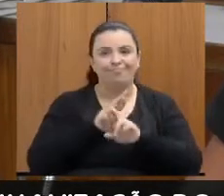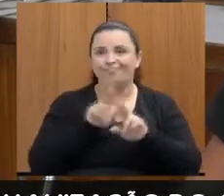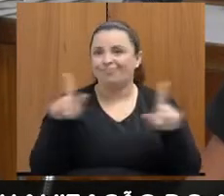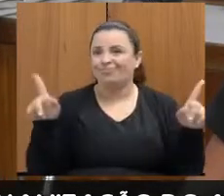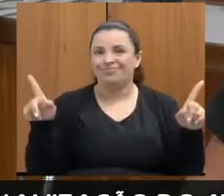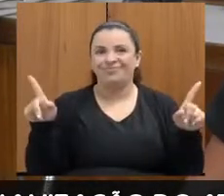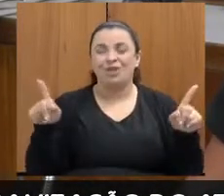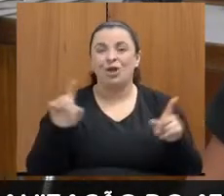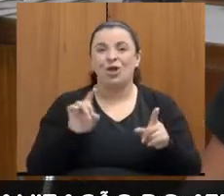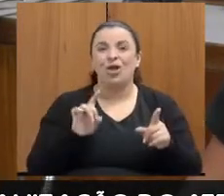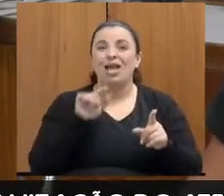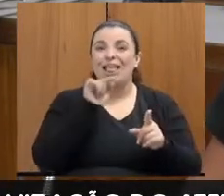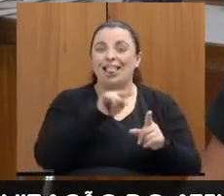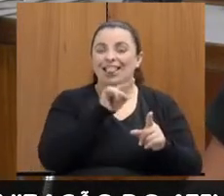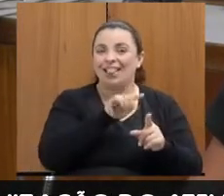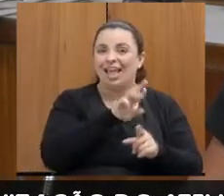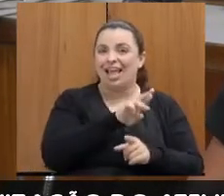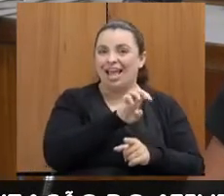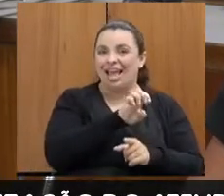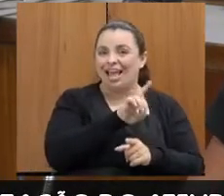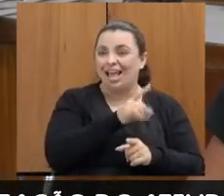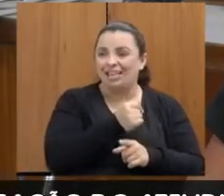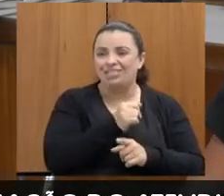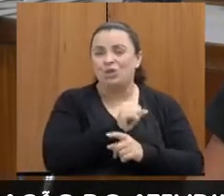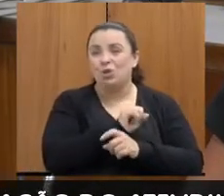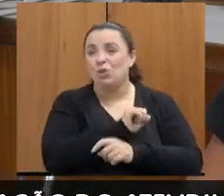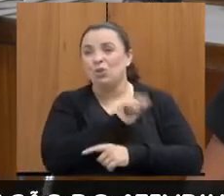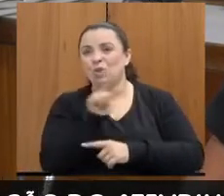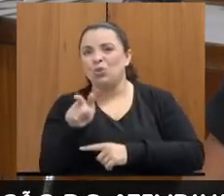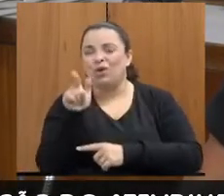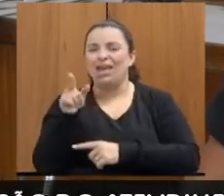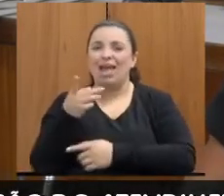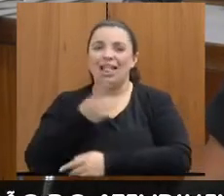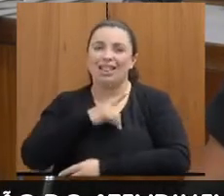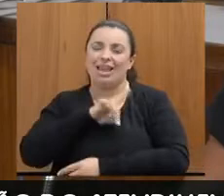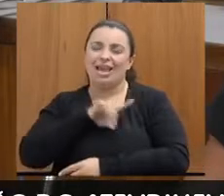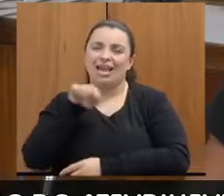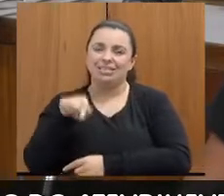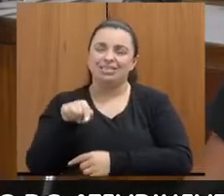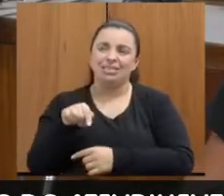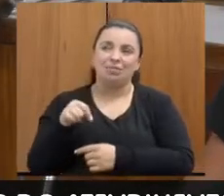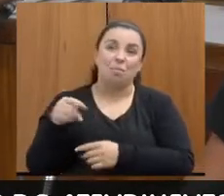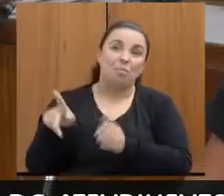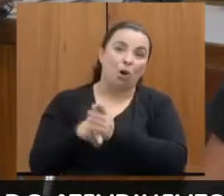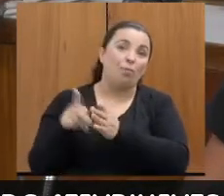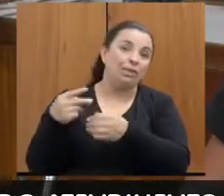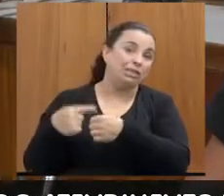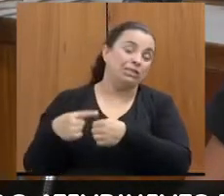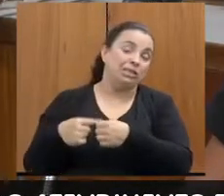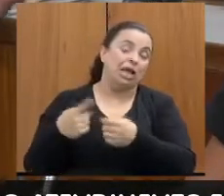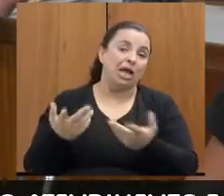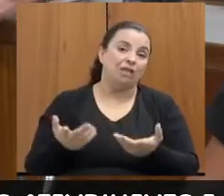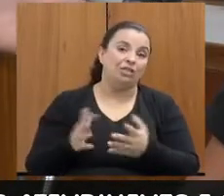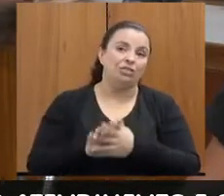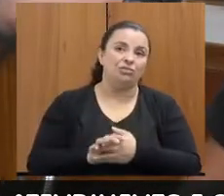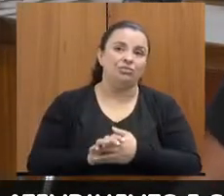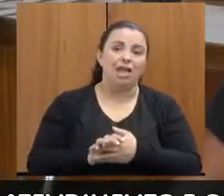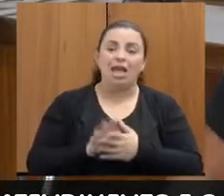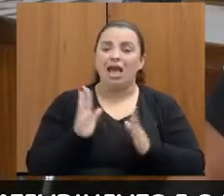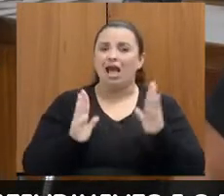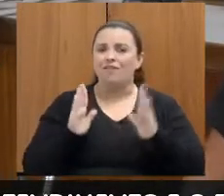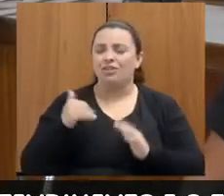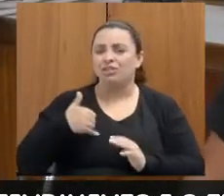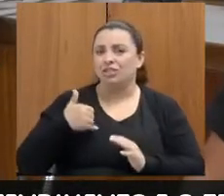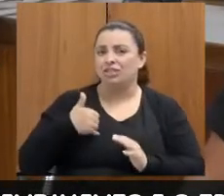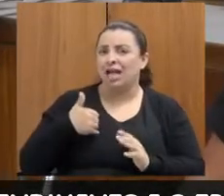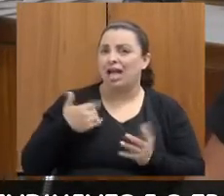realidade que aparecia na delegacia do município. Então, faixa etária era diferente, aparecia que eram mulheres na idade ativa de 20